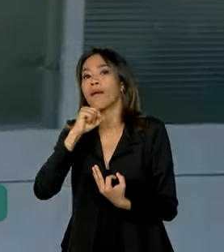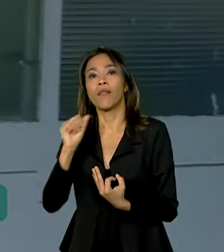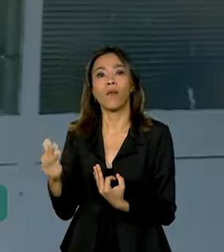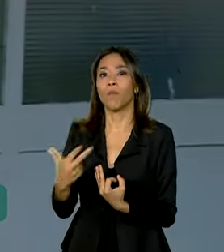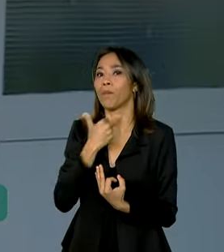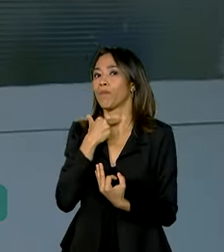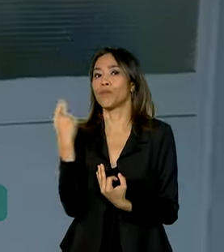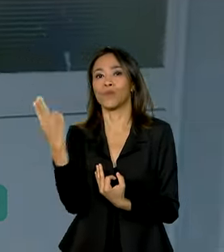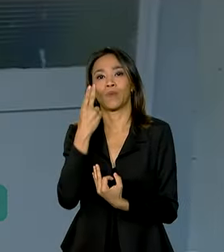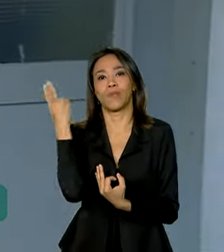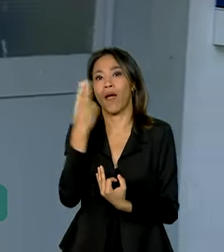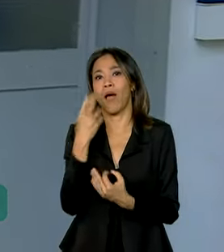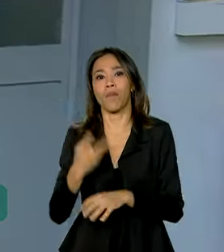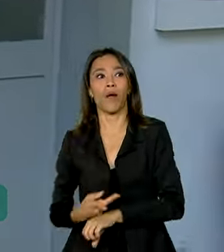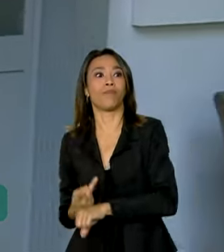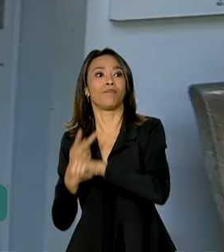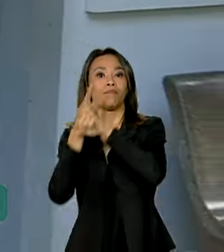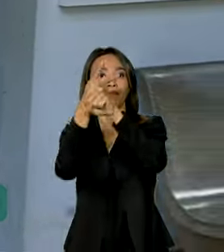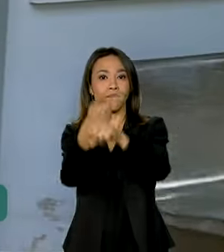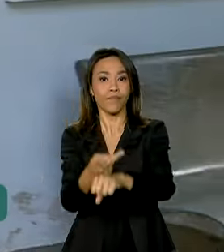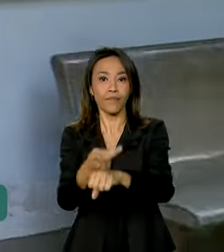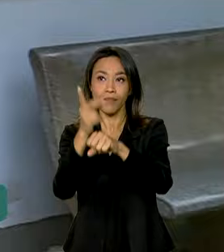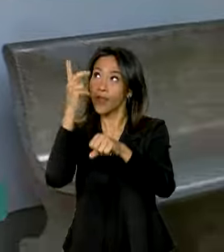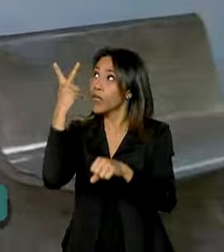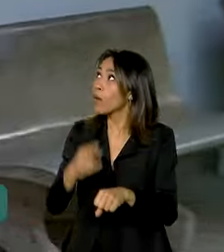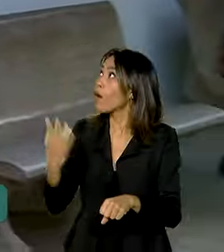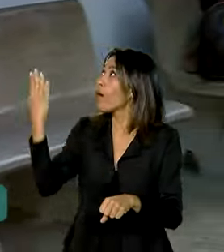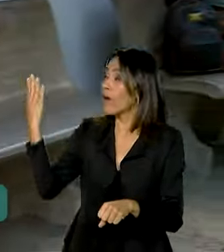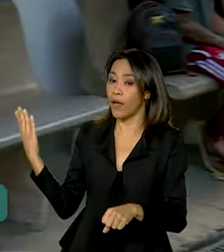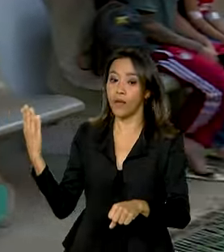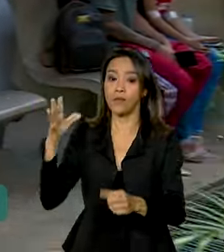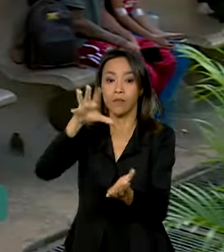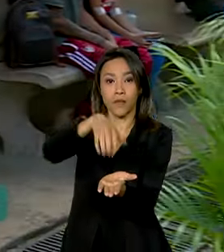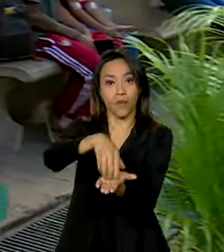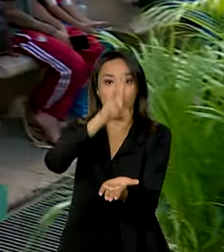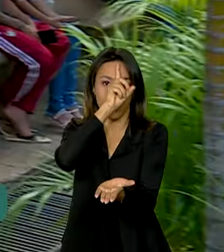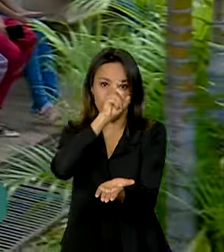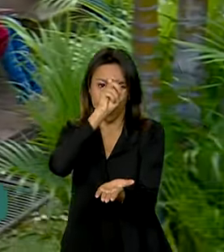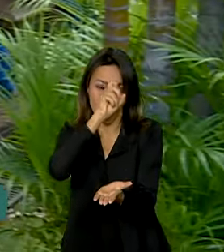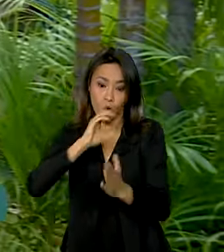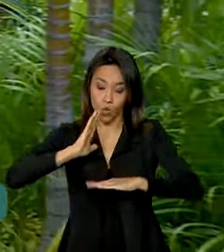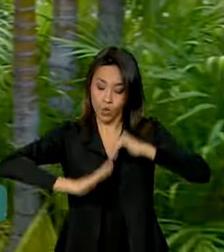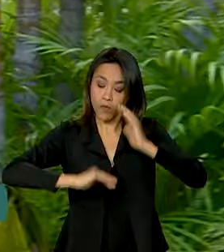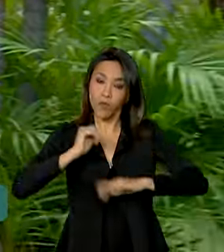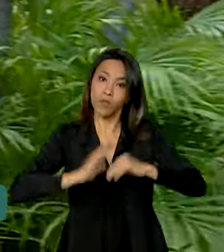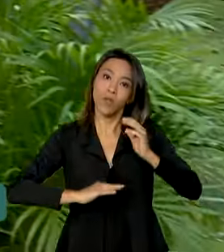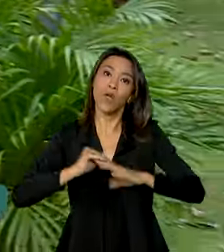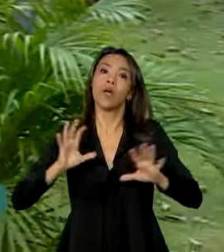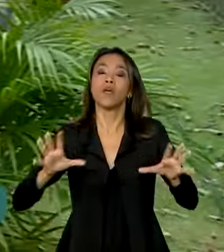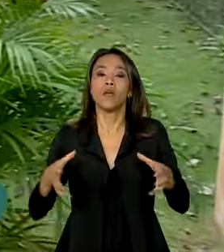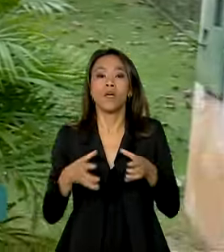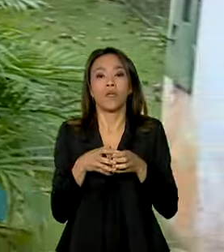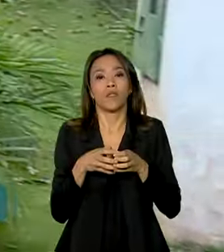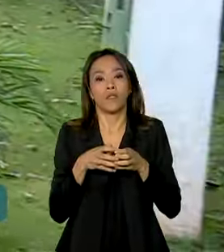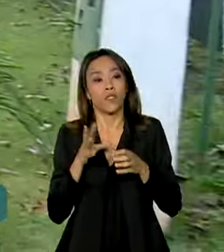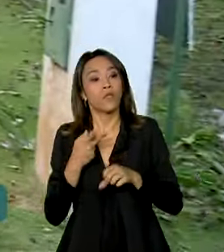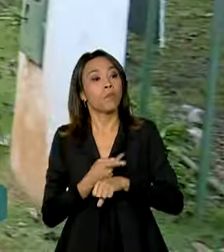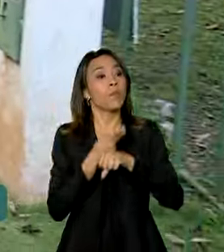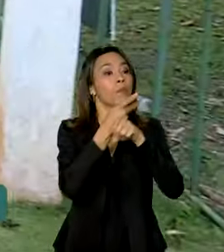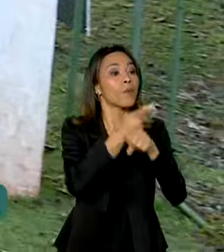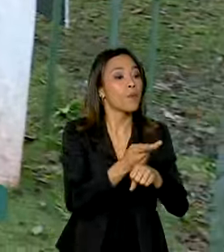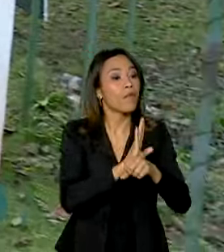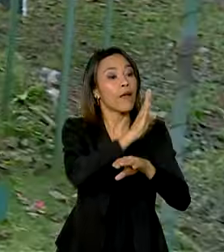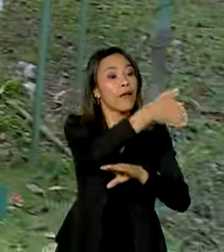deslocar até uma UBS como esta. Nesse caso, os agentes comunitários de saúde que vão até onde o